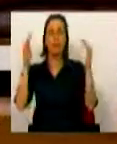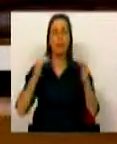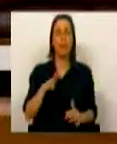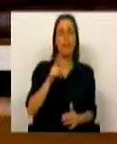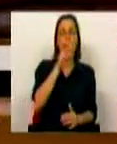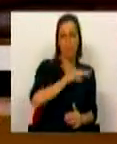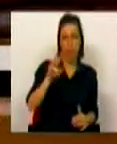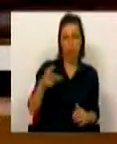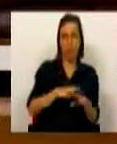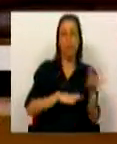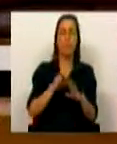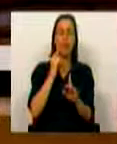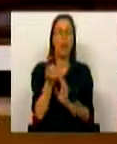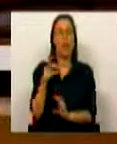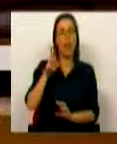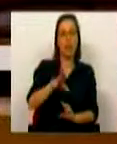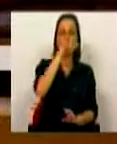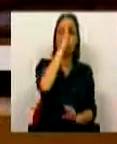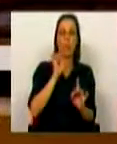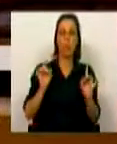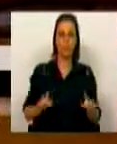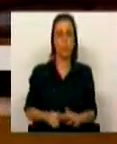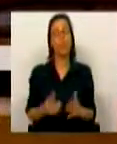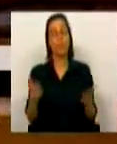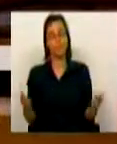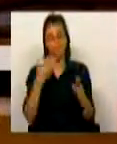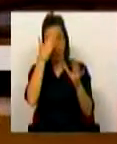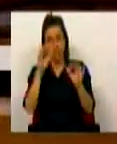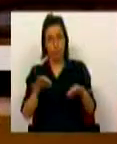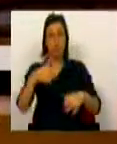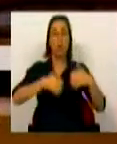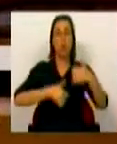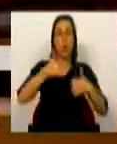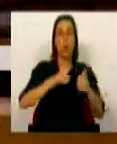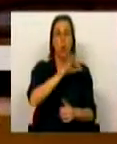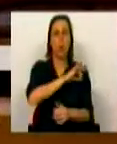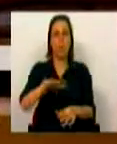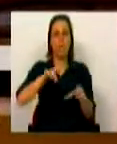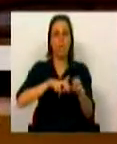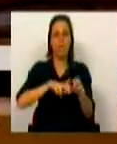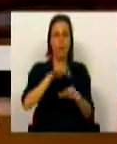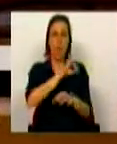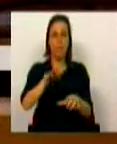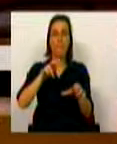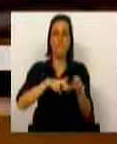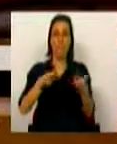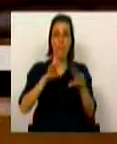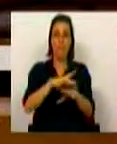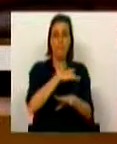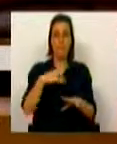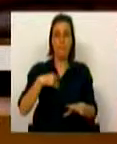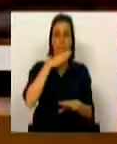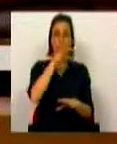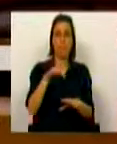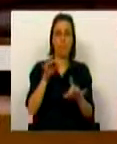1.000 milhões de euros feita durante a anterior legislatura. Com a conclusão do concurso para as 400 vagas para médicos de